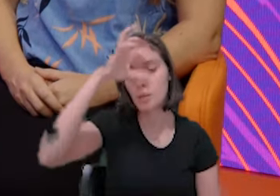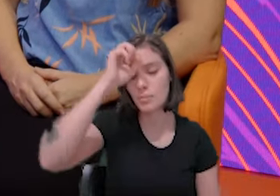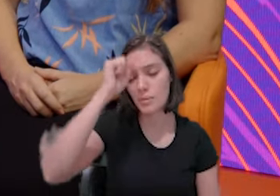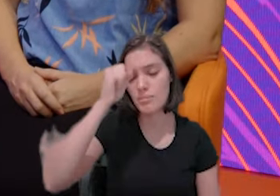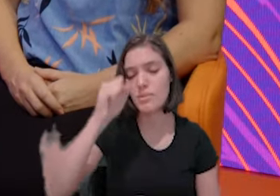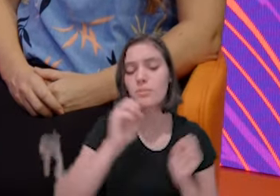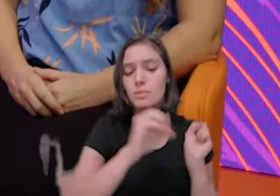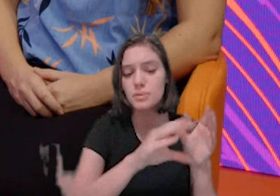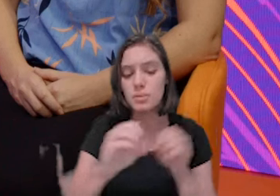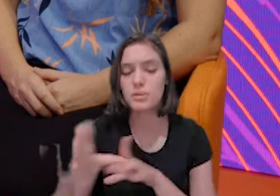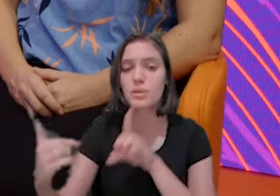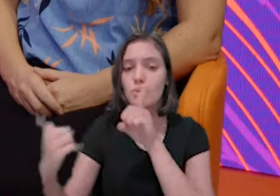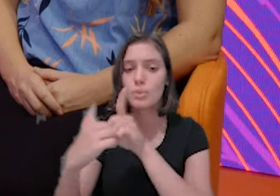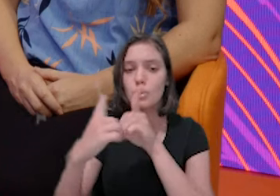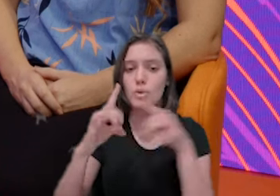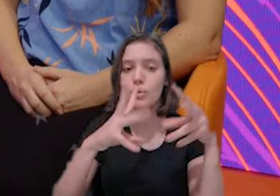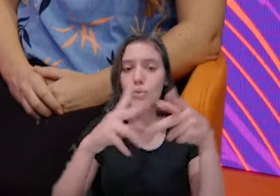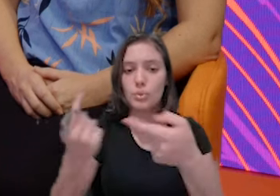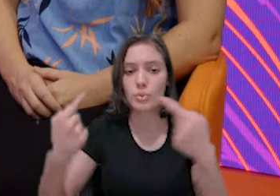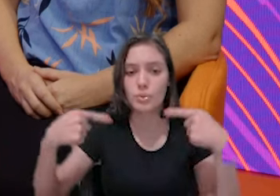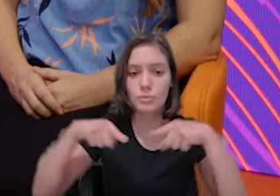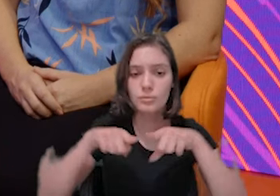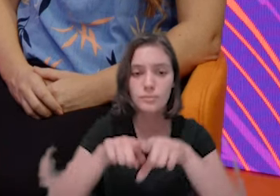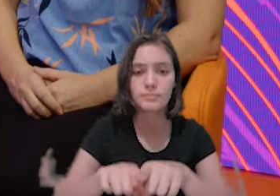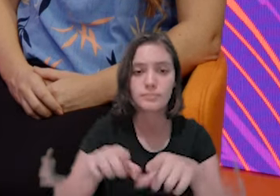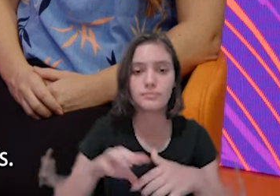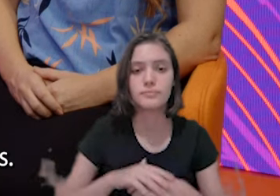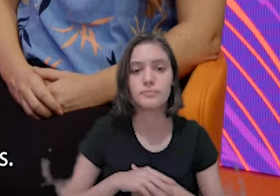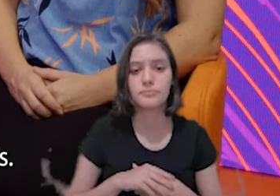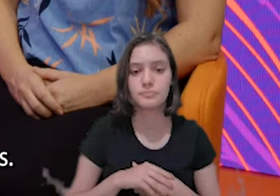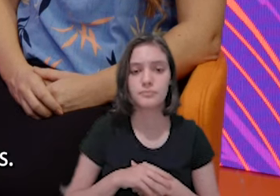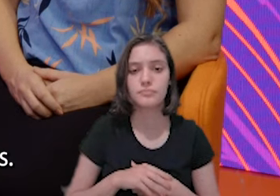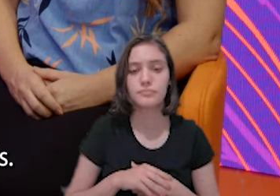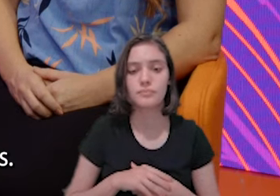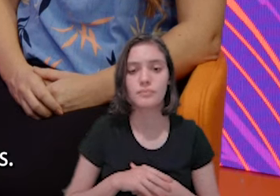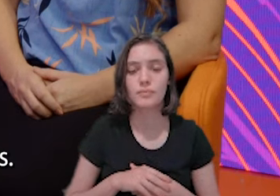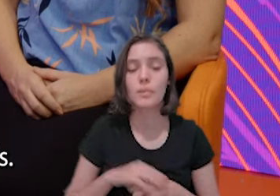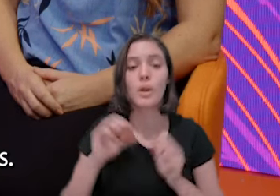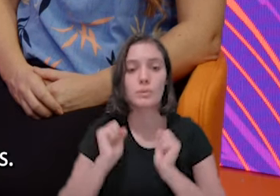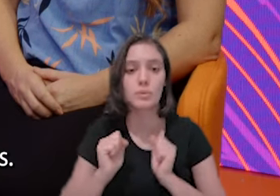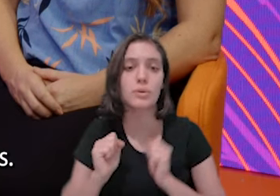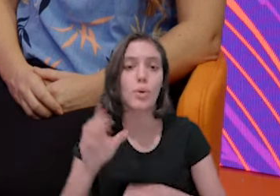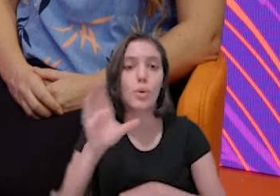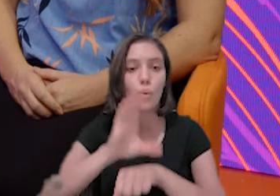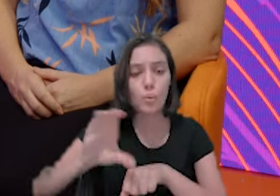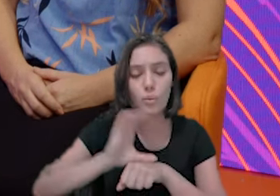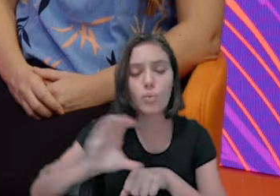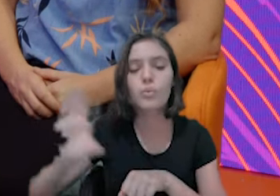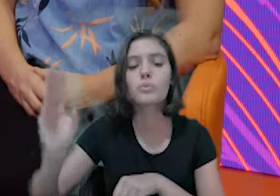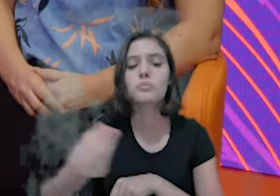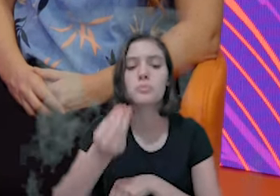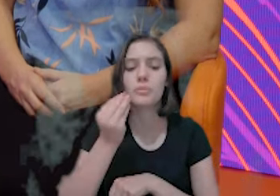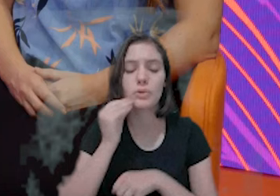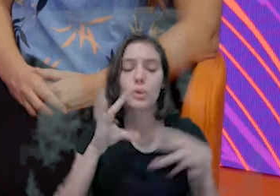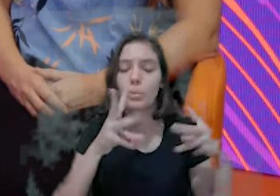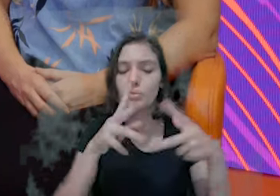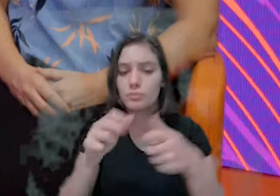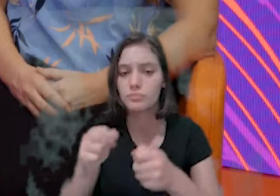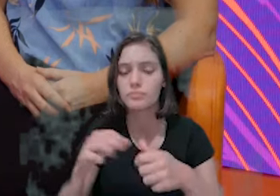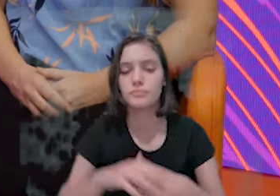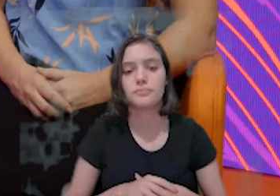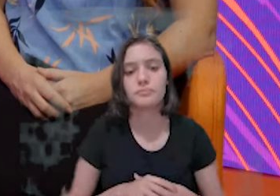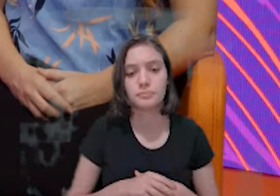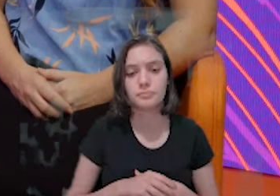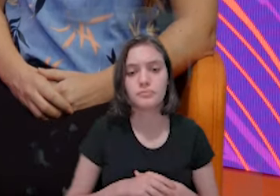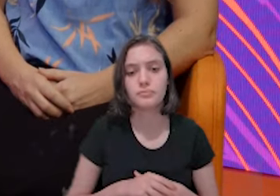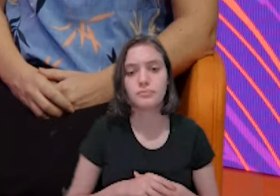aproveitarem os cursos que brindam, fornecemos para que passem com Milady's. Todo mundo vai, Milady's vai te